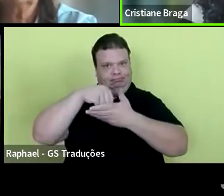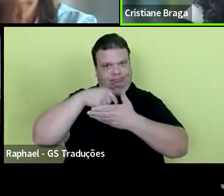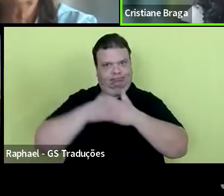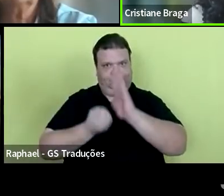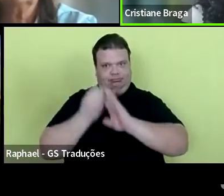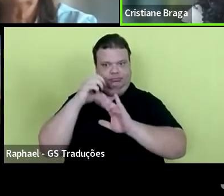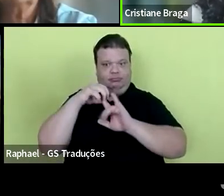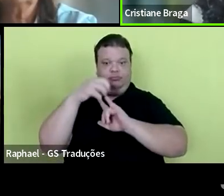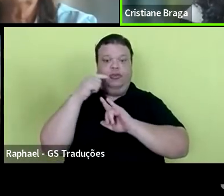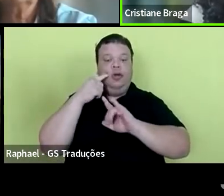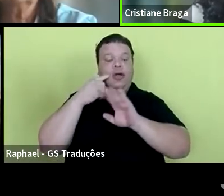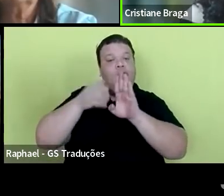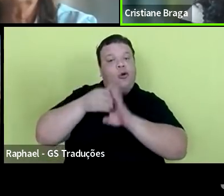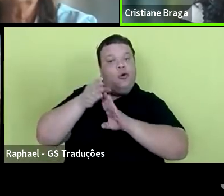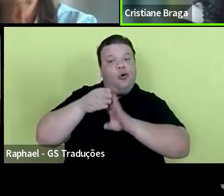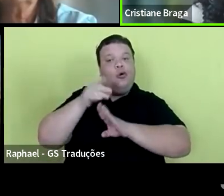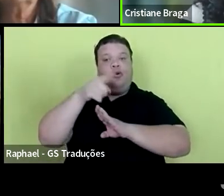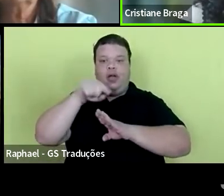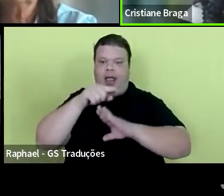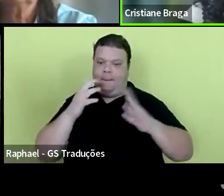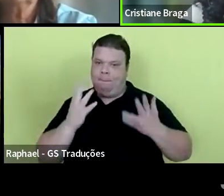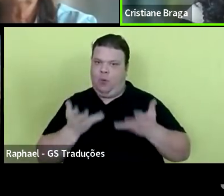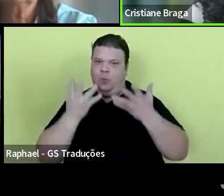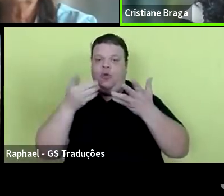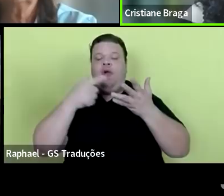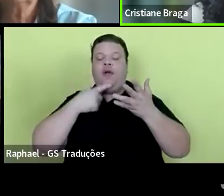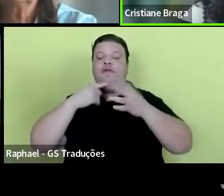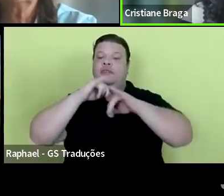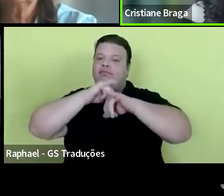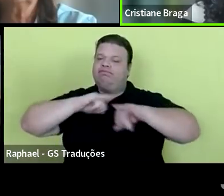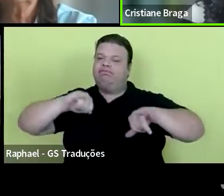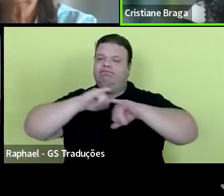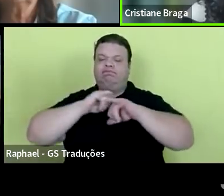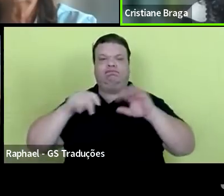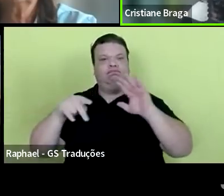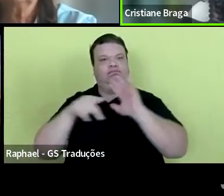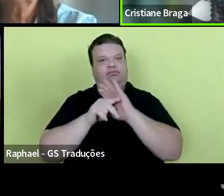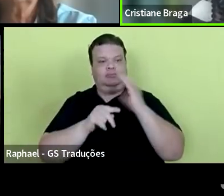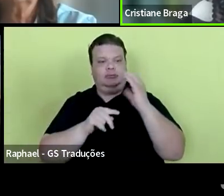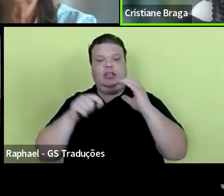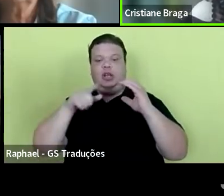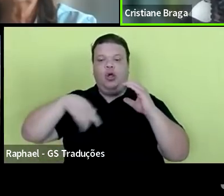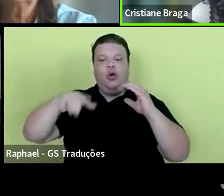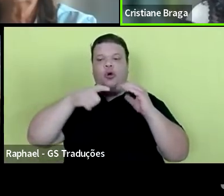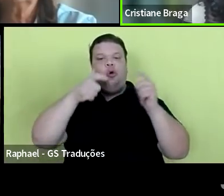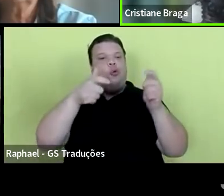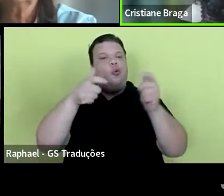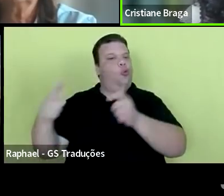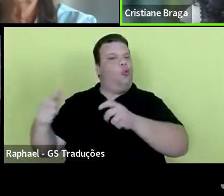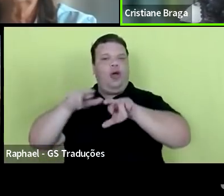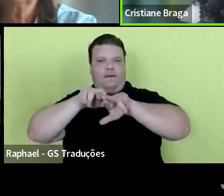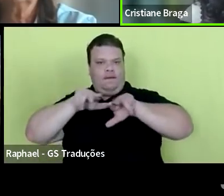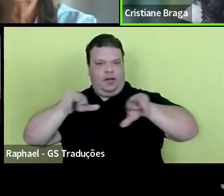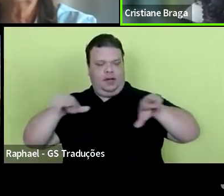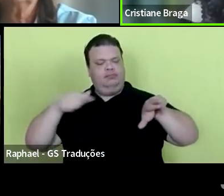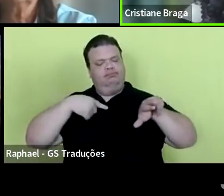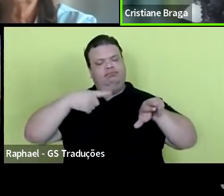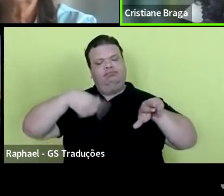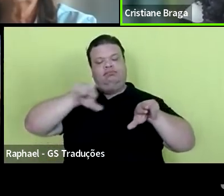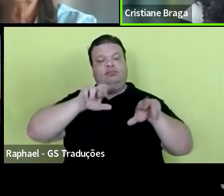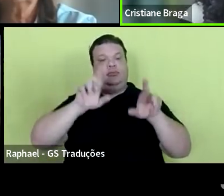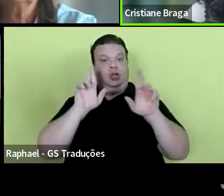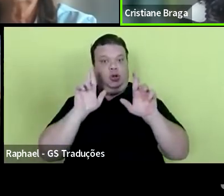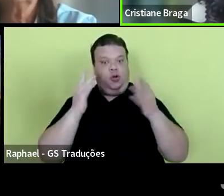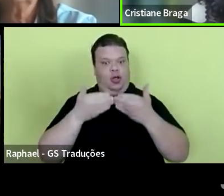ações que reforcem o programa de vocação científica em todas as suas dimensões. Esperamos que agora, em